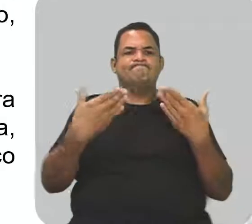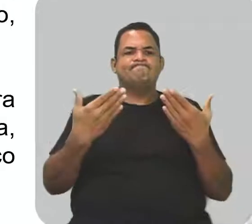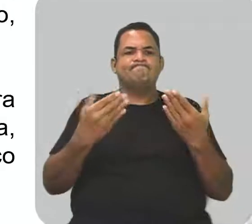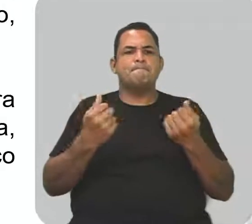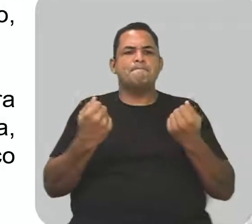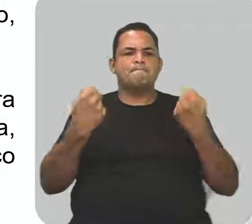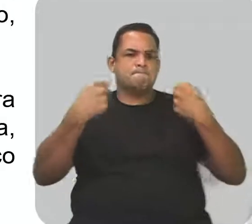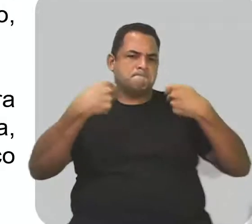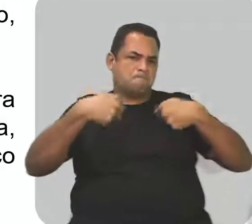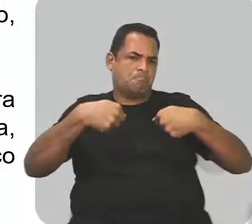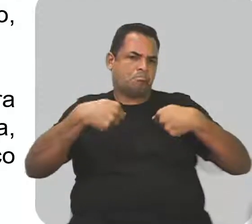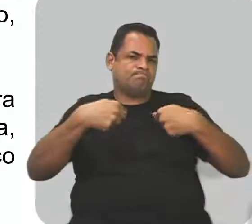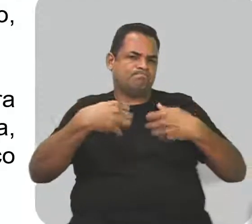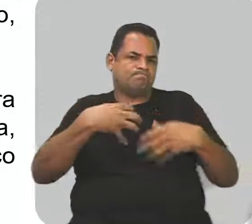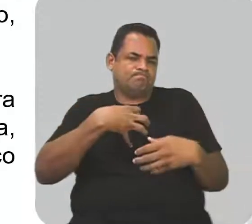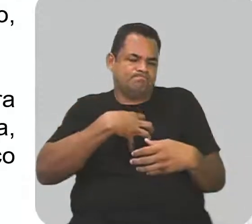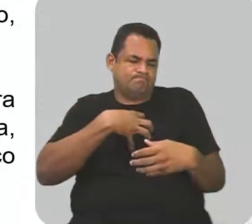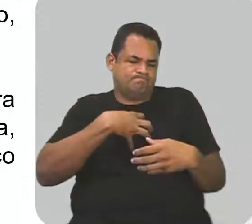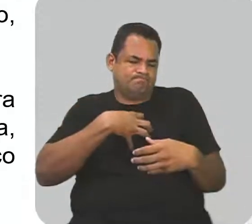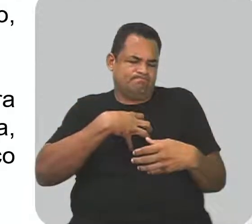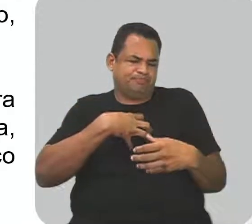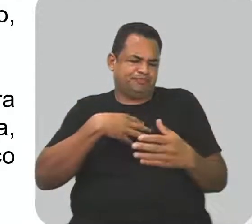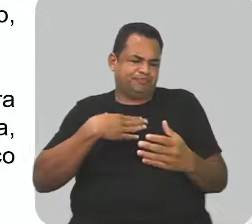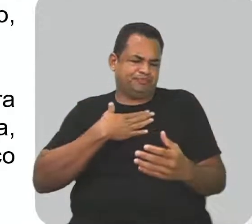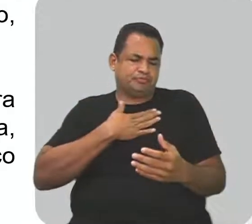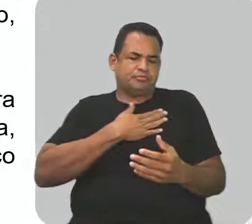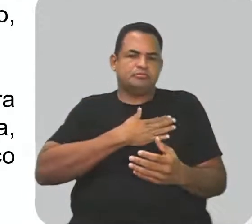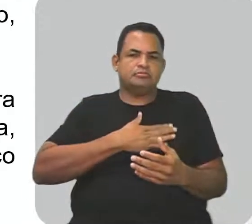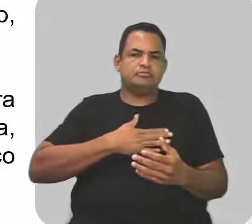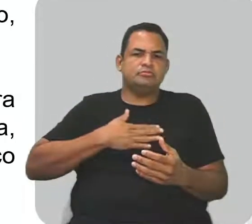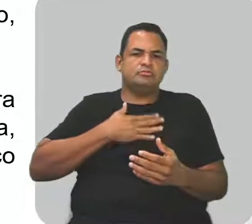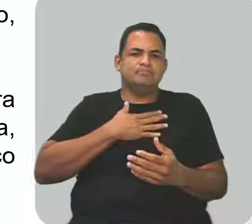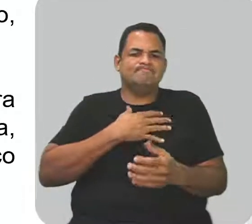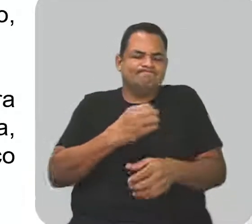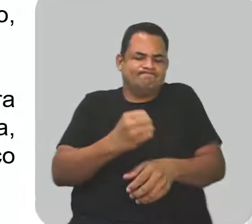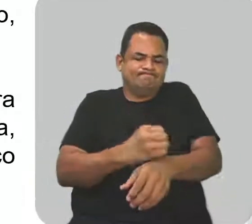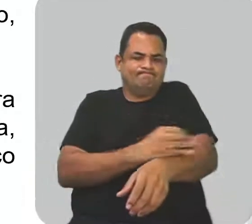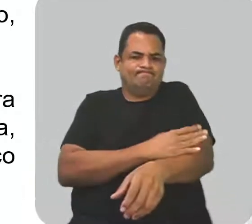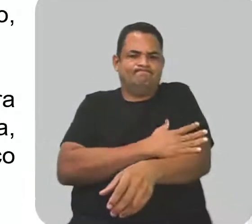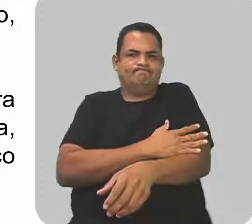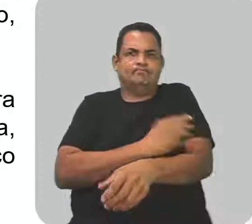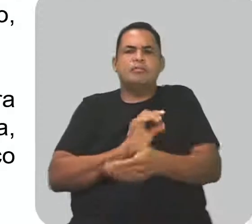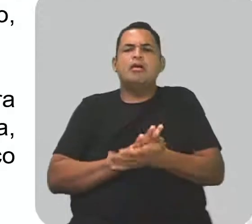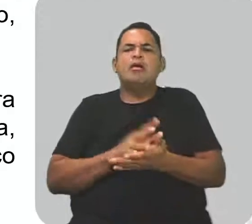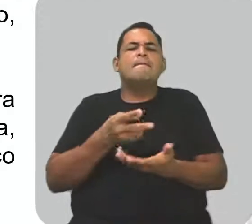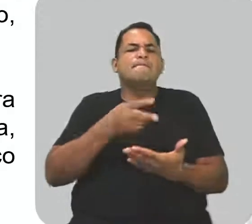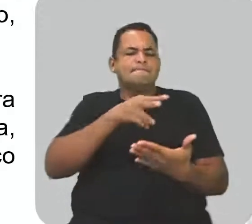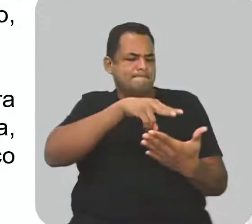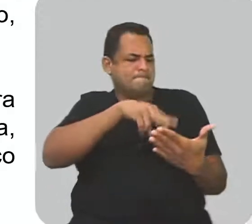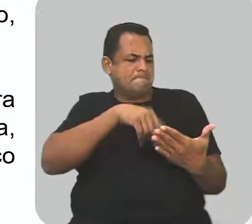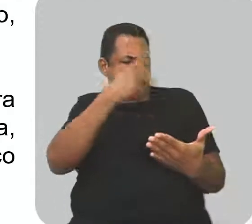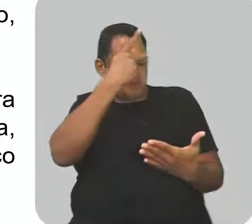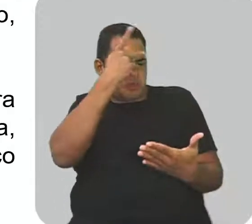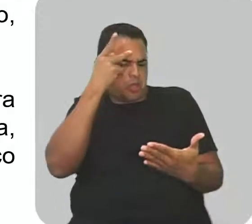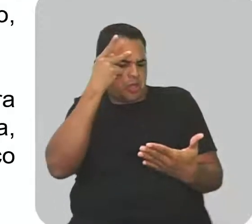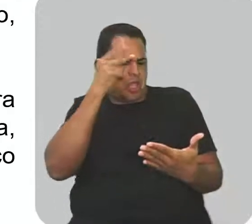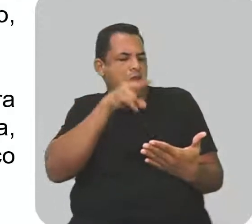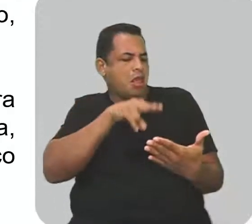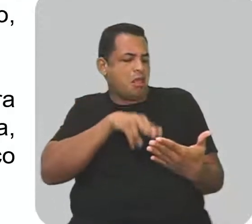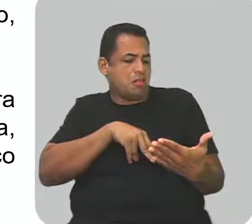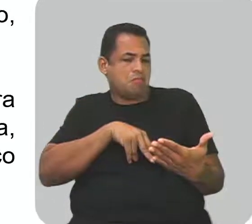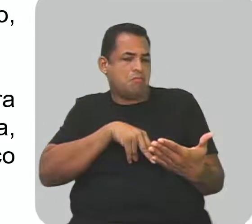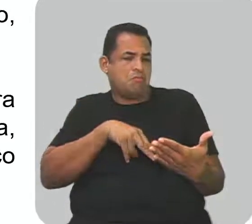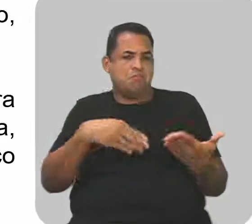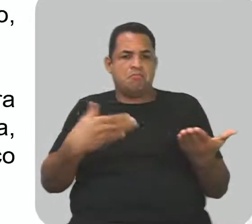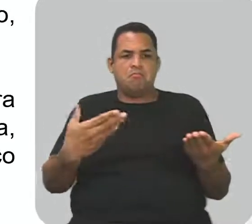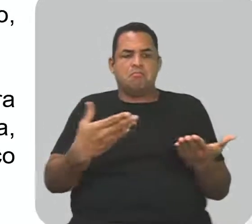quando proporciona uma sensação de prazer, emoção no receptor. Tá, olha só. Também o texto